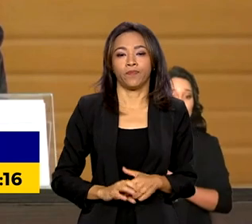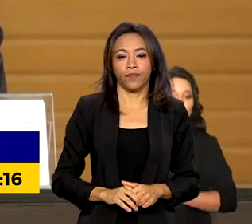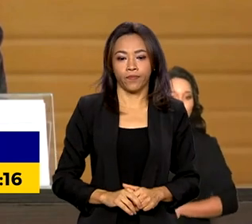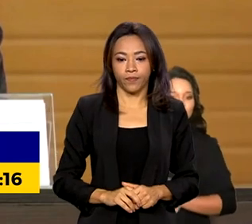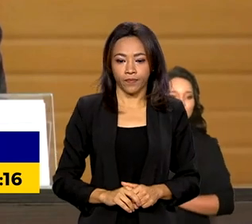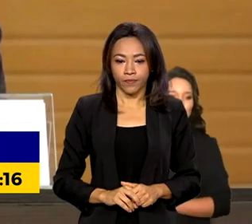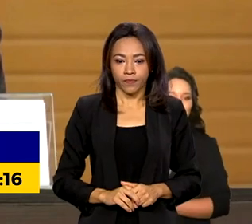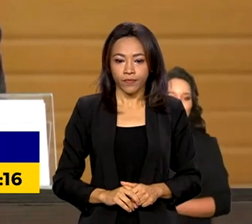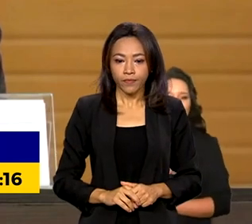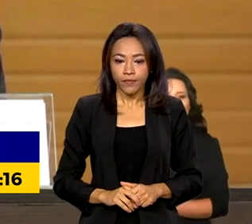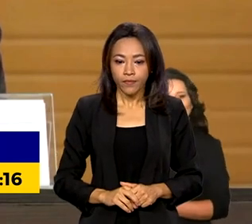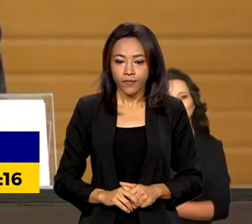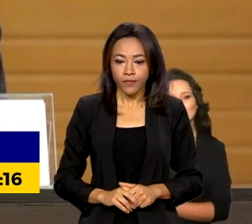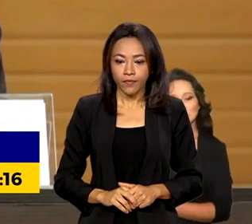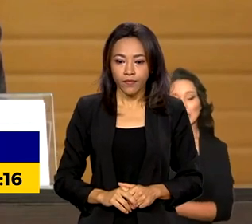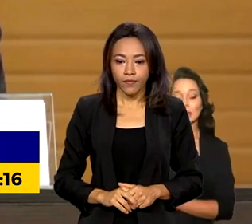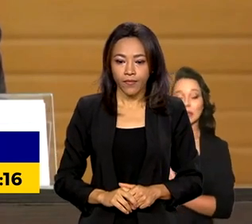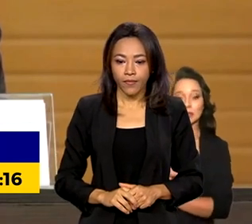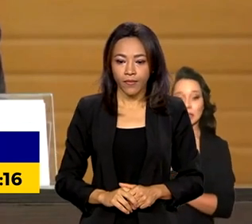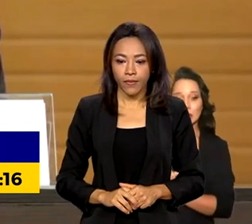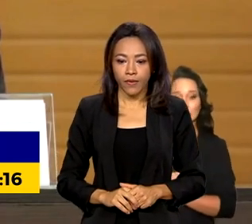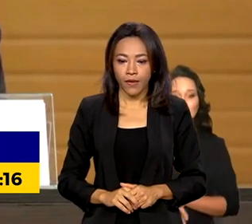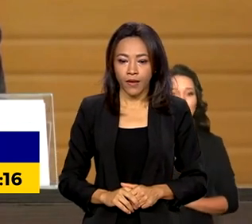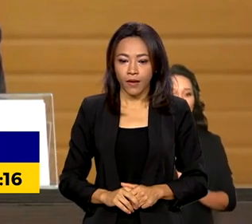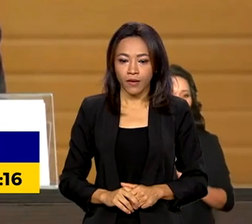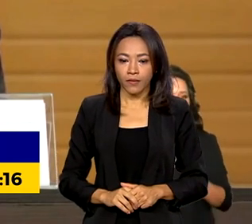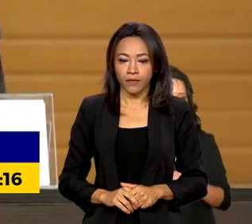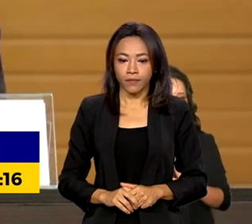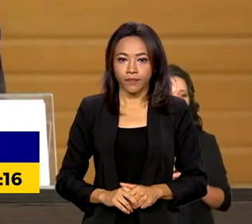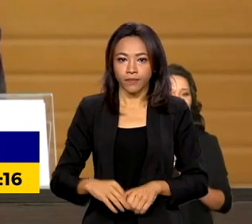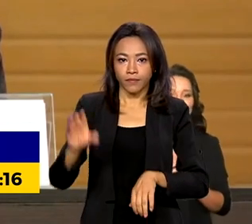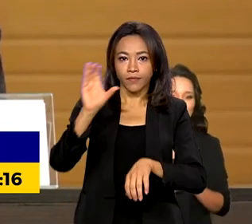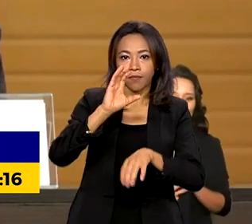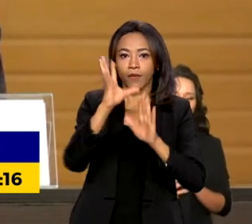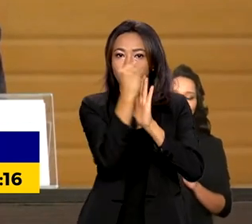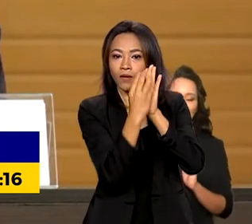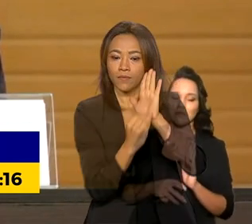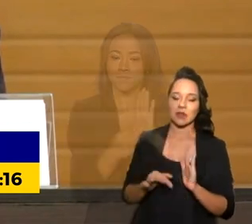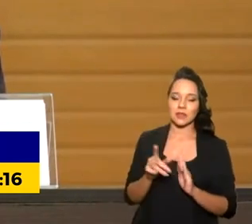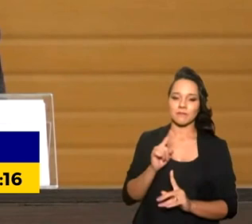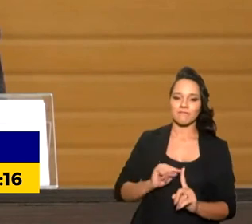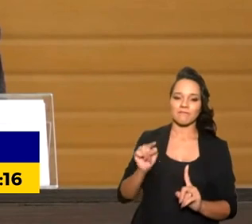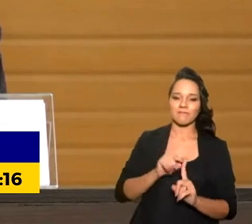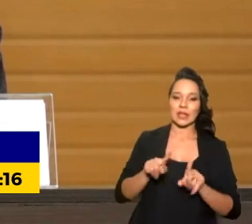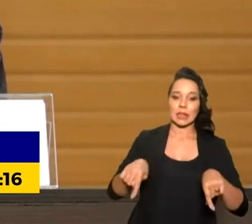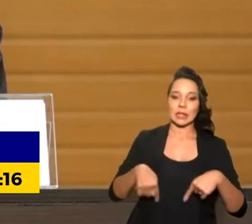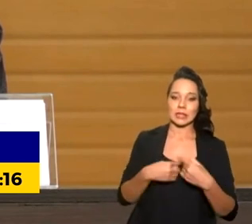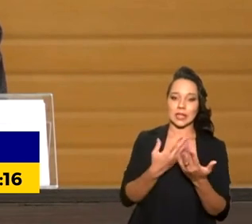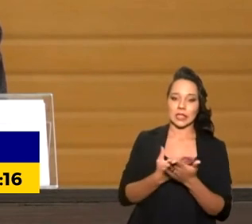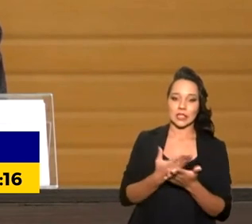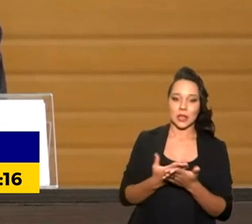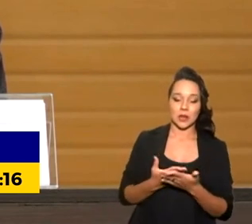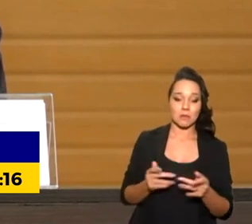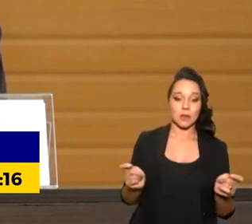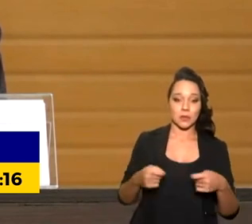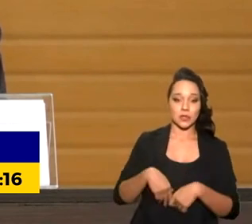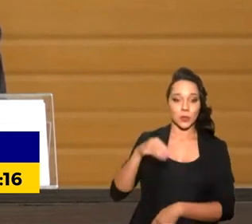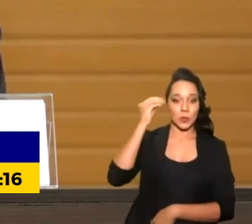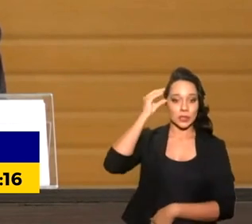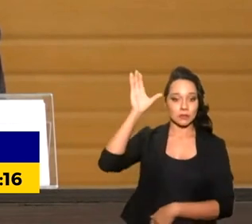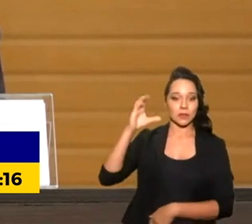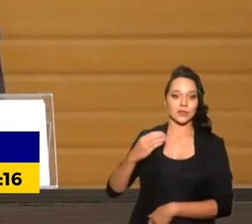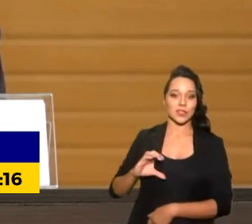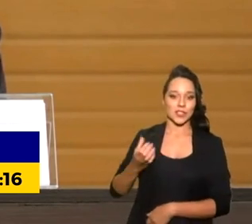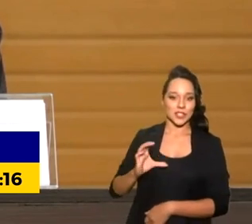professores e professoras às ferramentas, conteúdos e metodologias que serão aplicados em sala de aula, permitindo que o conhecimento